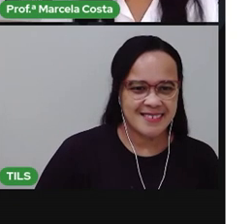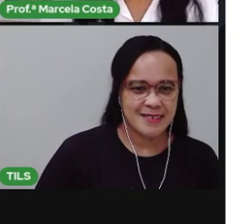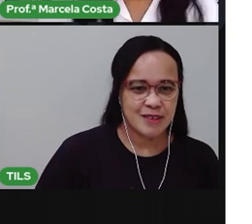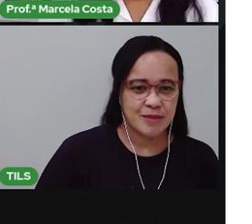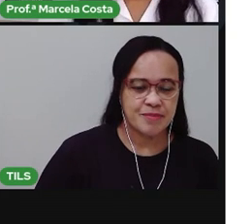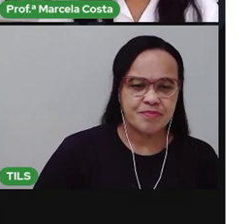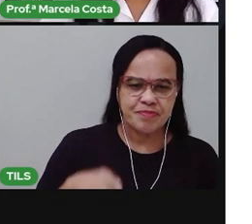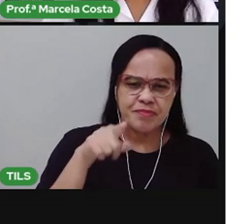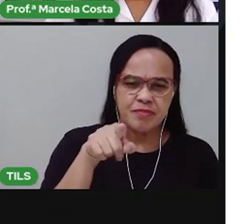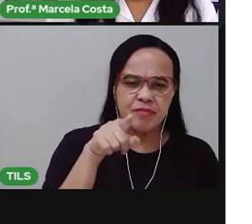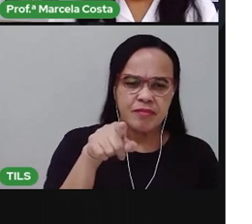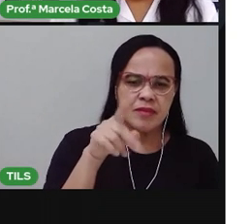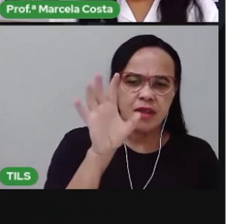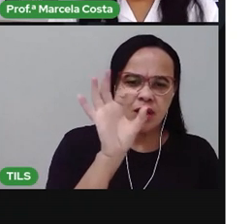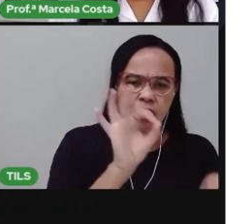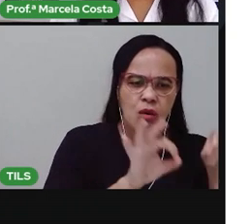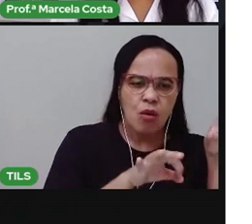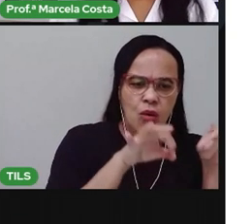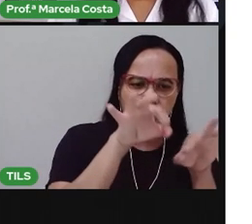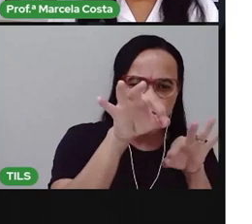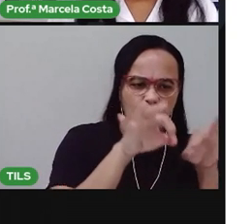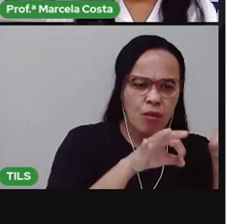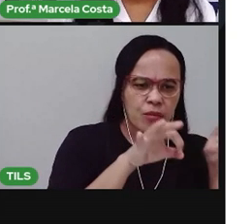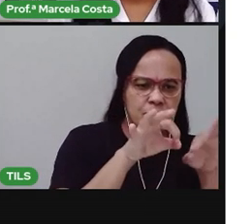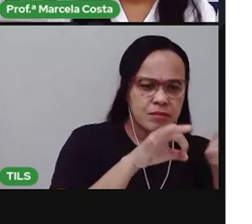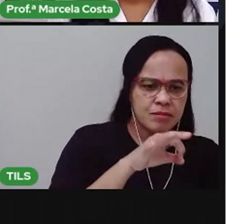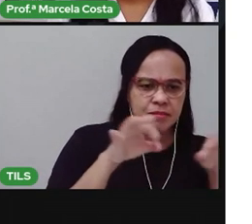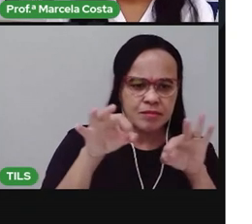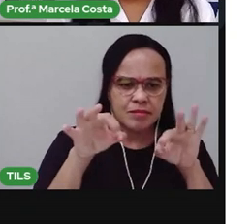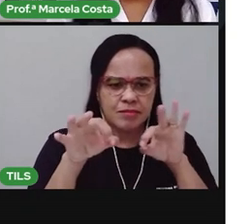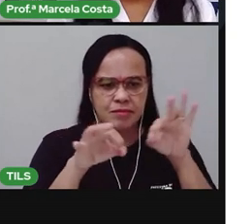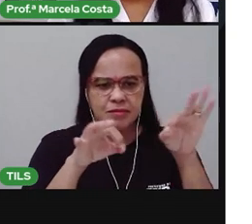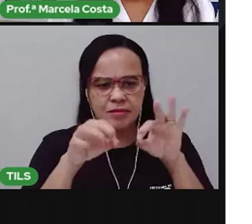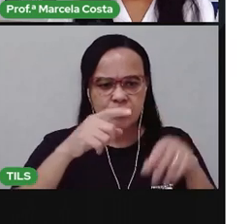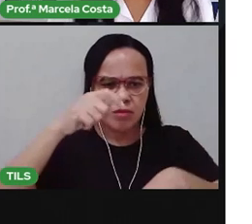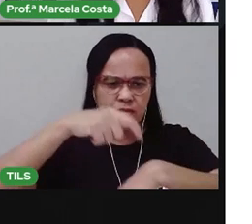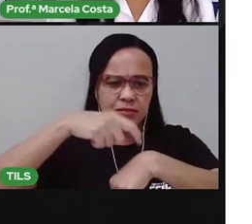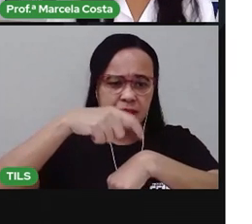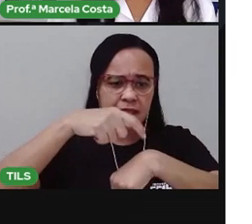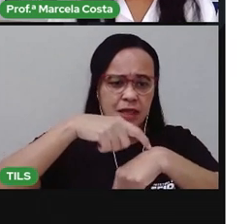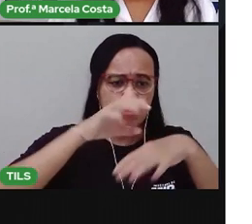Você sabe como a gente pode fazer para organizar o nosso tempo?